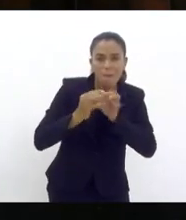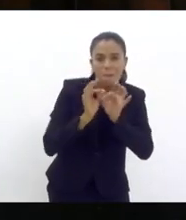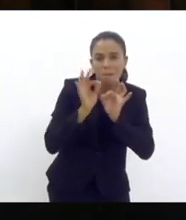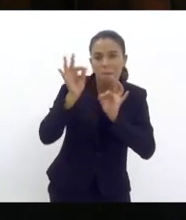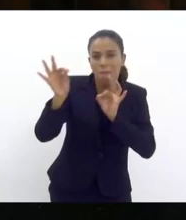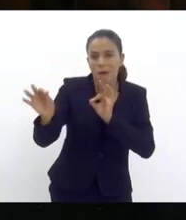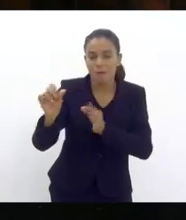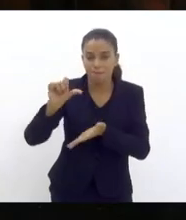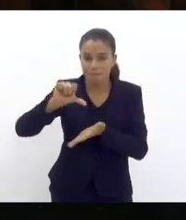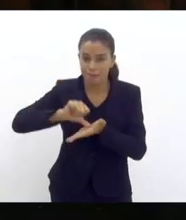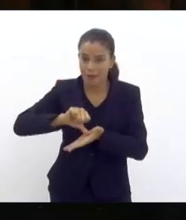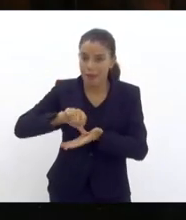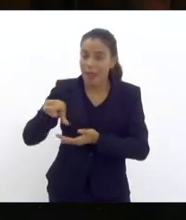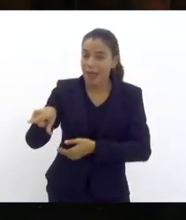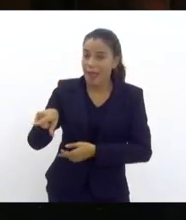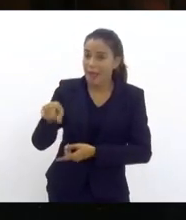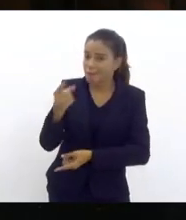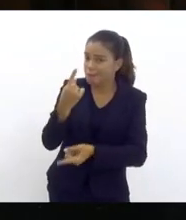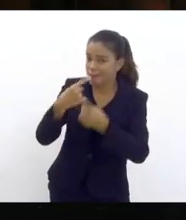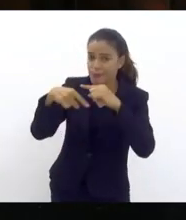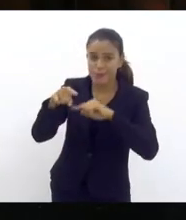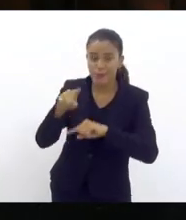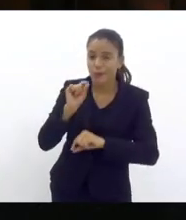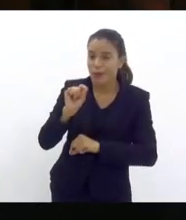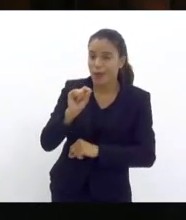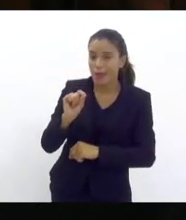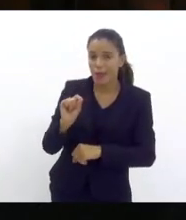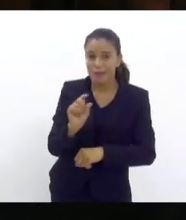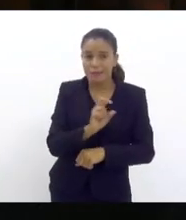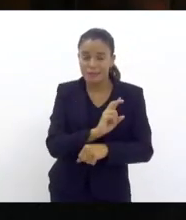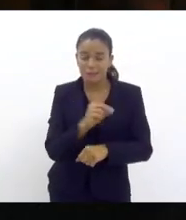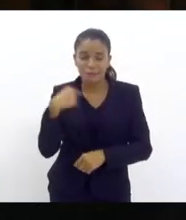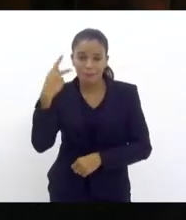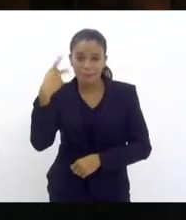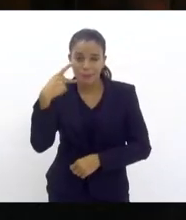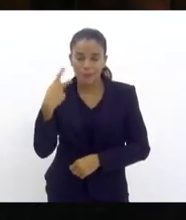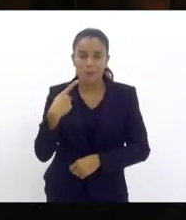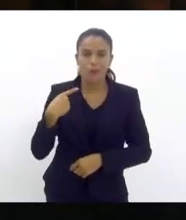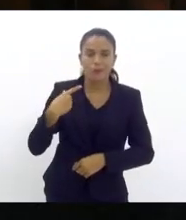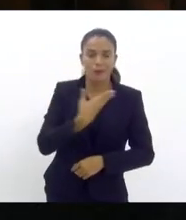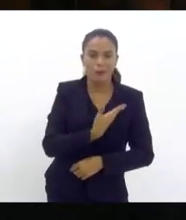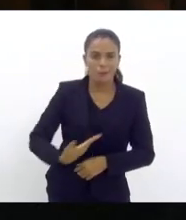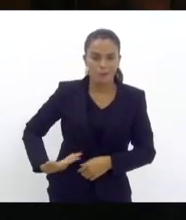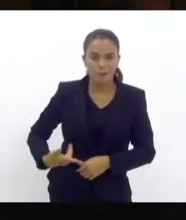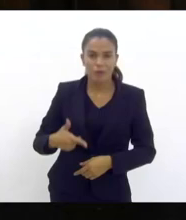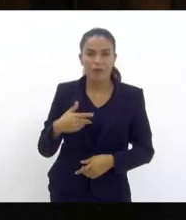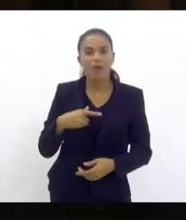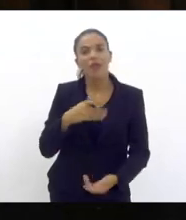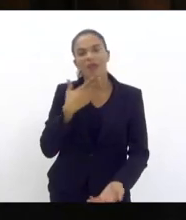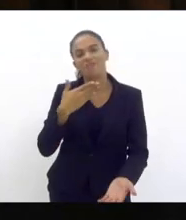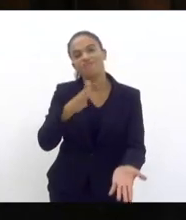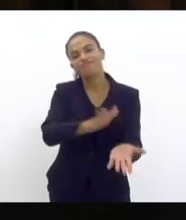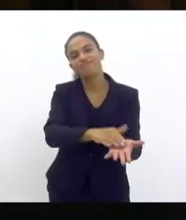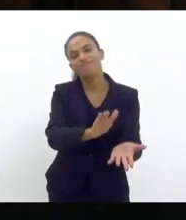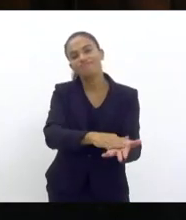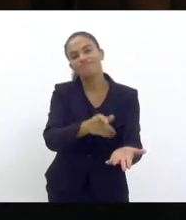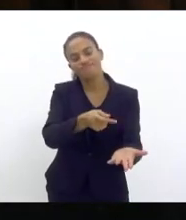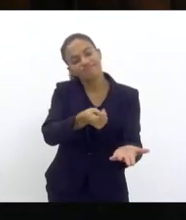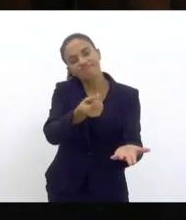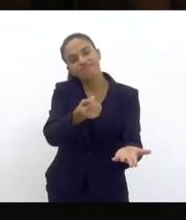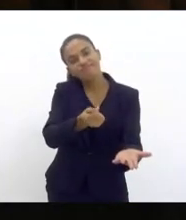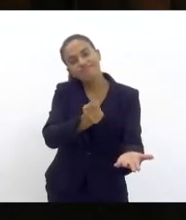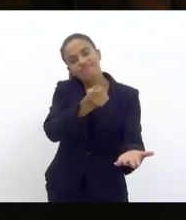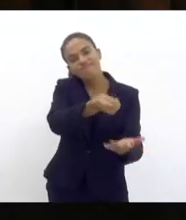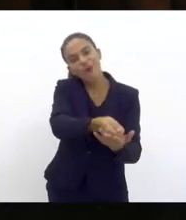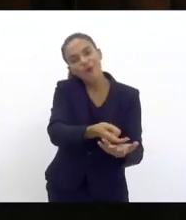é essa política pública de segurança que aposta na lógica do tiroteio, do confronto, ao invés de apostar na